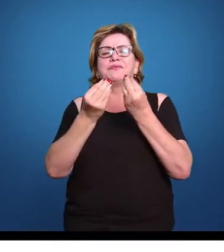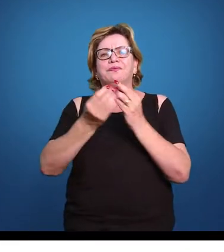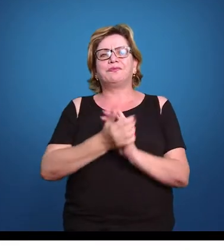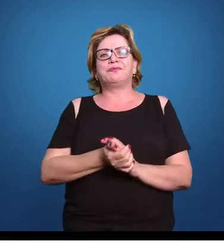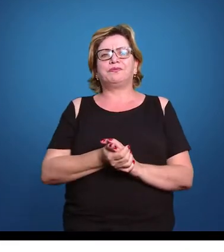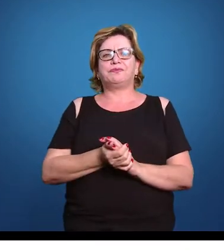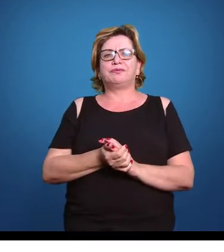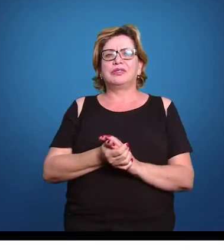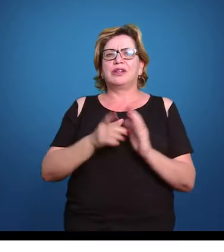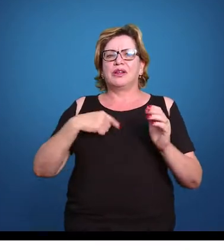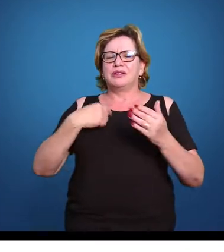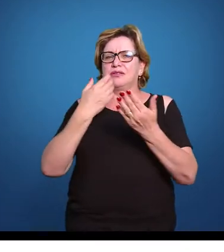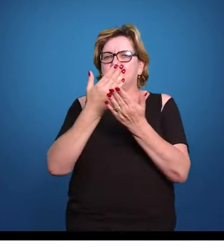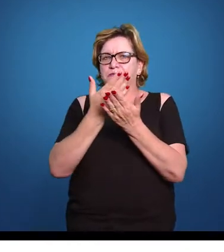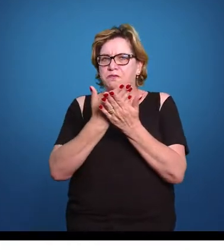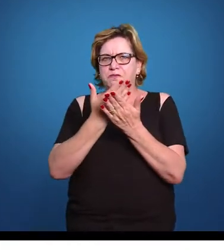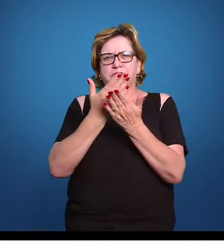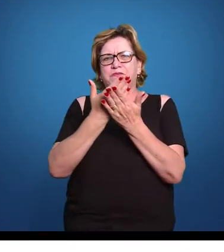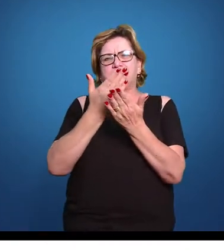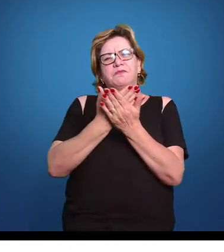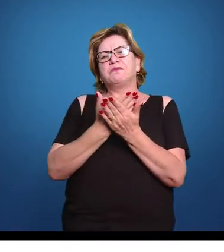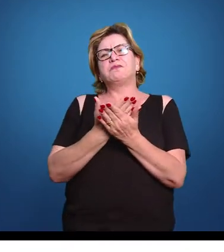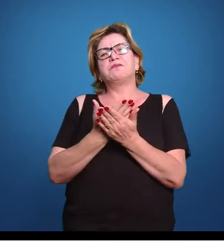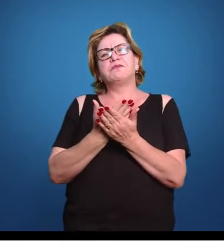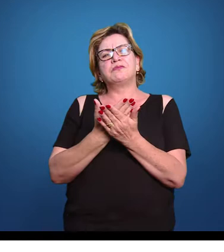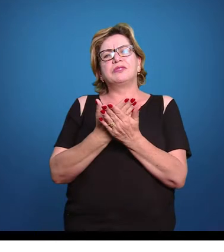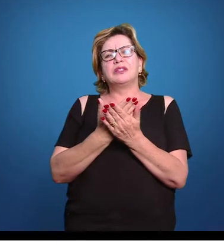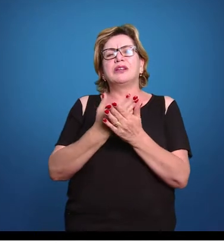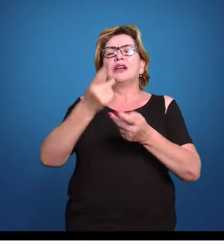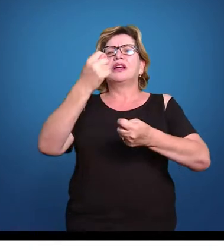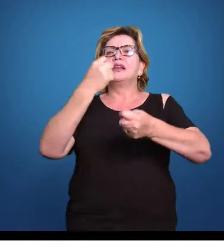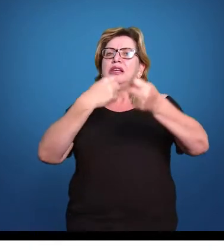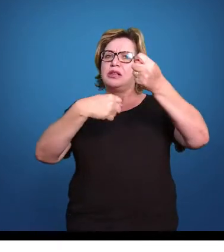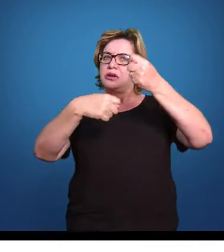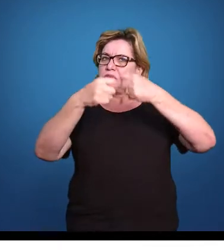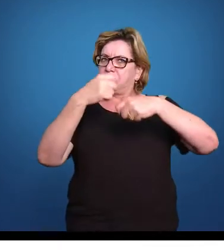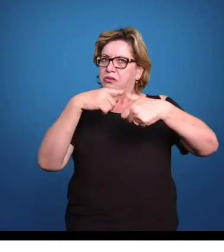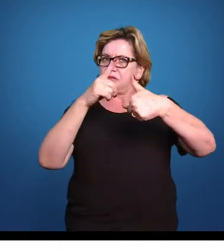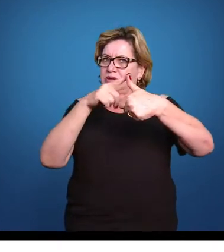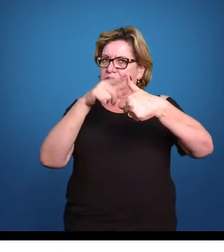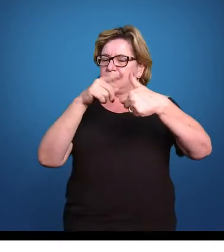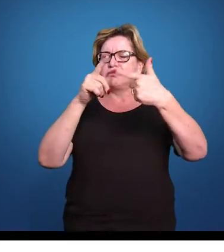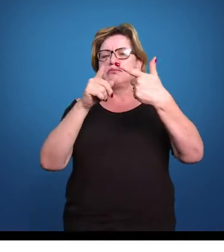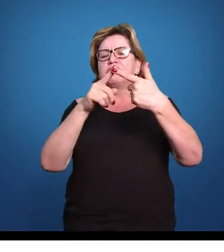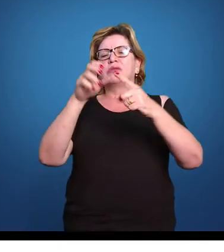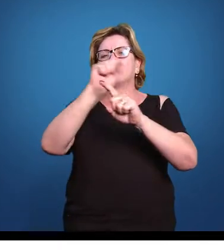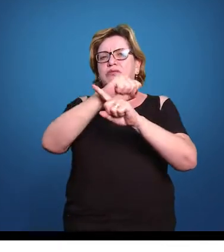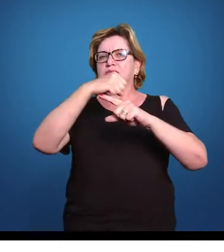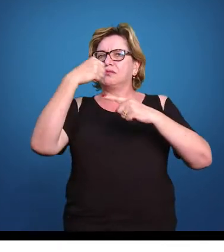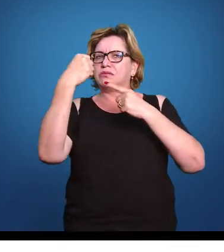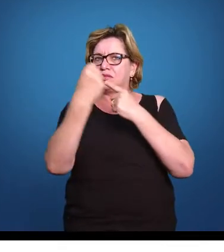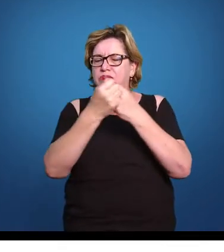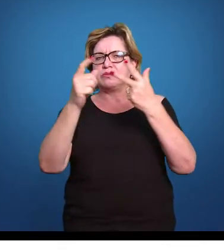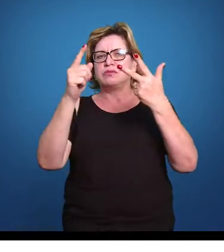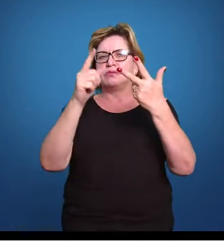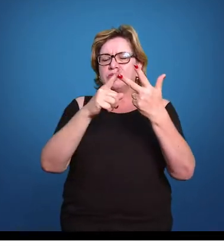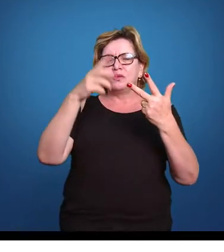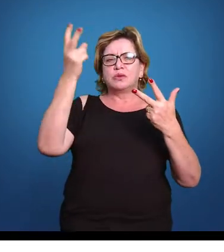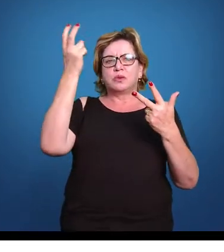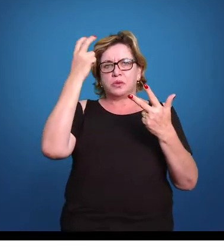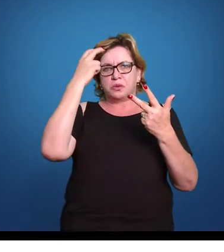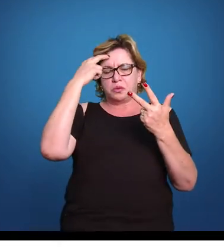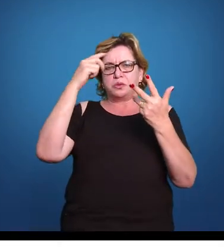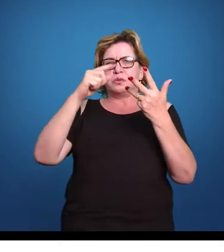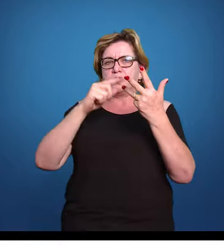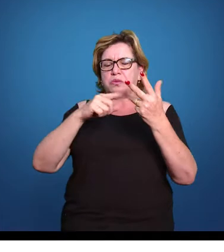Nós estudamos o cenário econômico, o cenário social, o cenário cultural, o